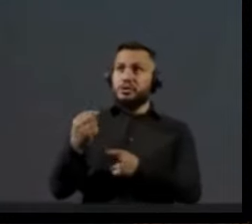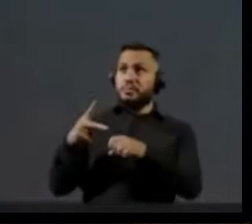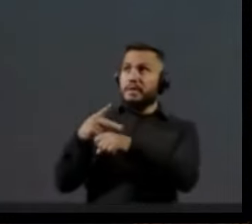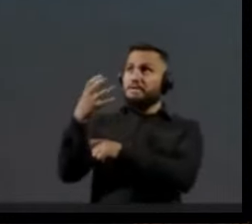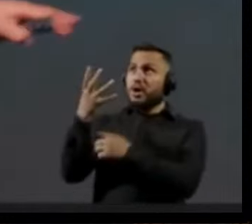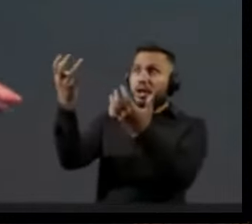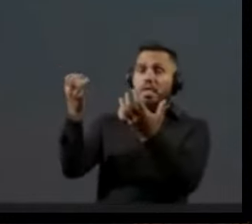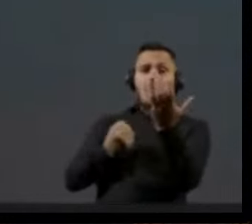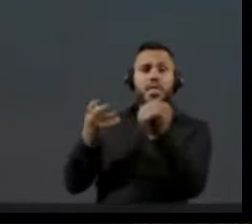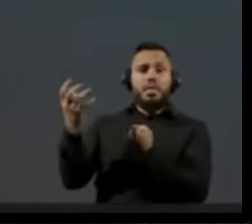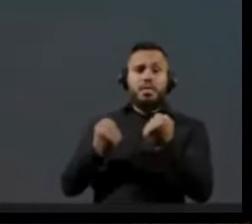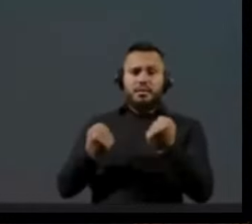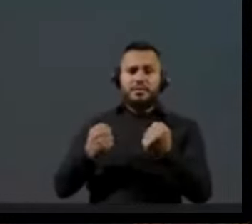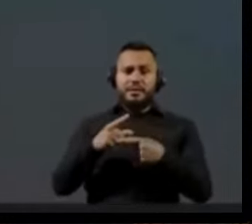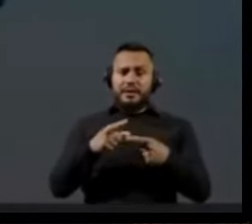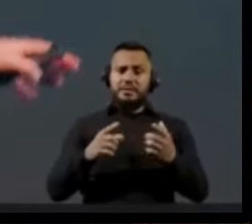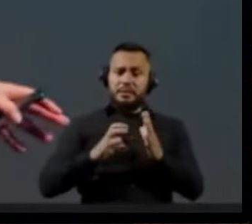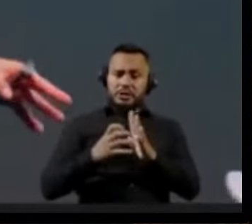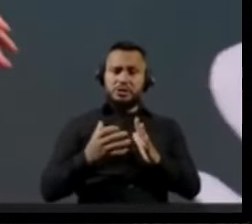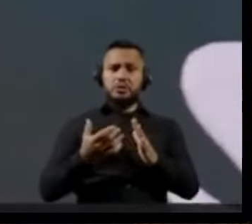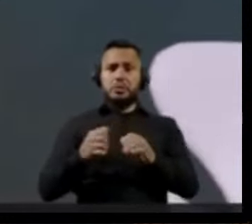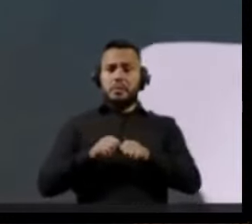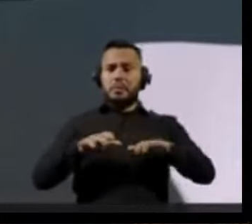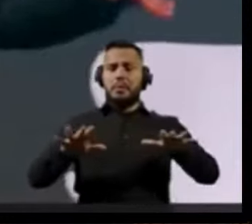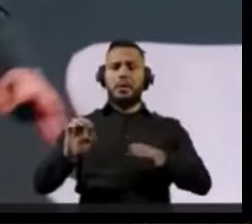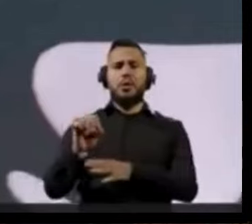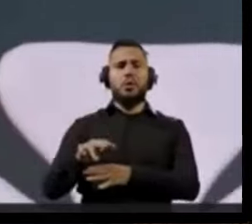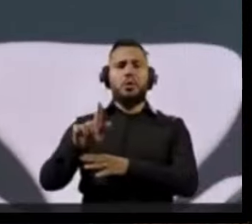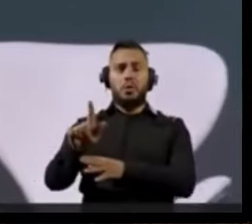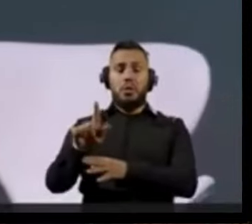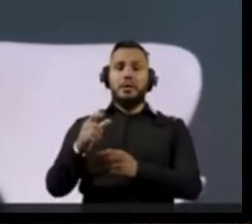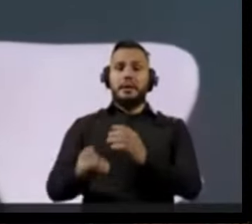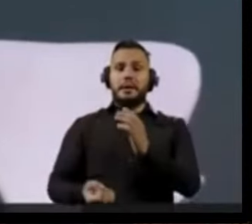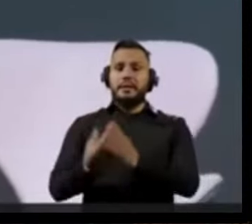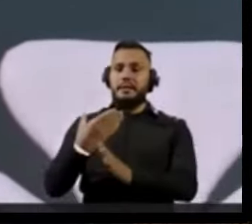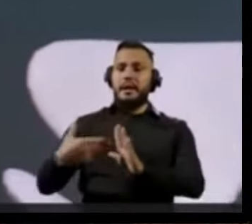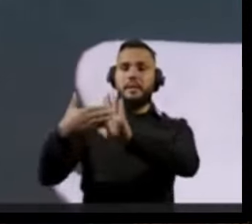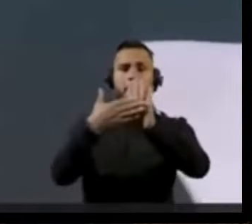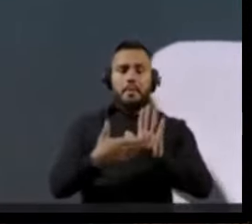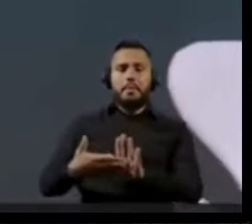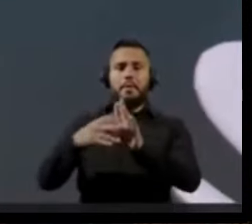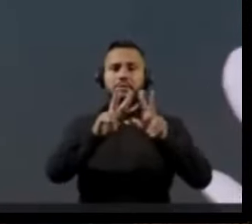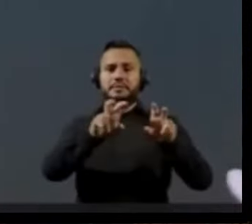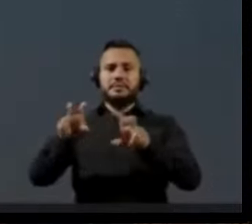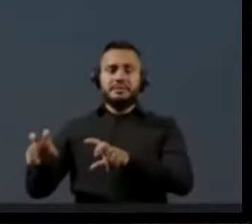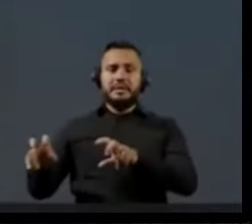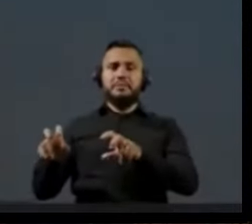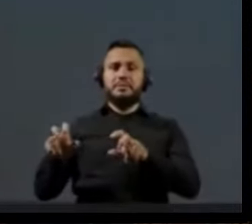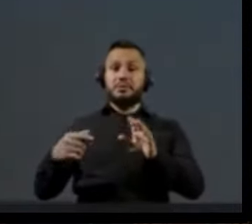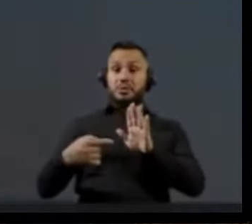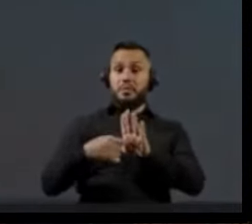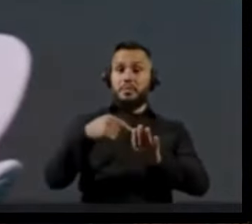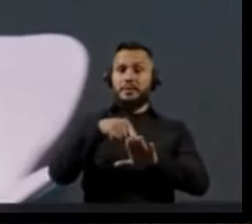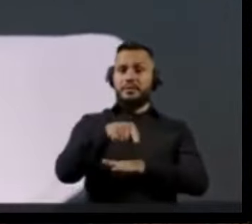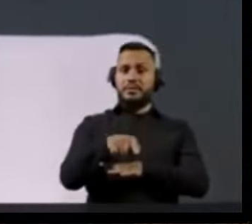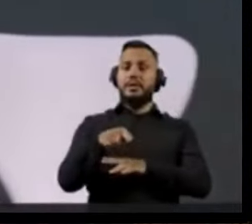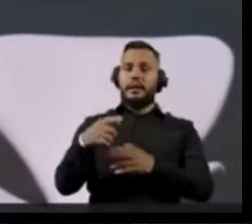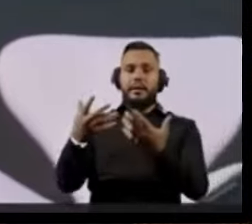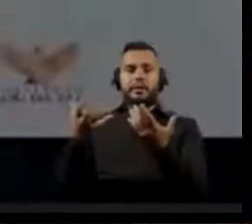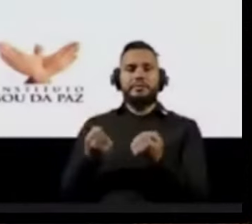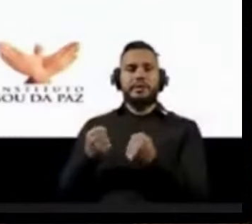diluem em várias ONGs. As ONGs promovem as pautas que os partidos políticos querem e passam a receber dinheiro de fora do país. Outro exemplo.